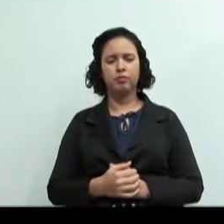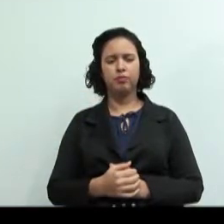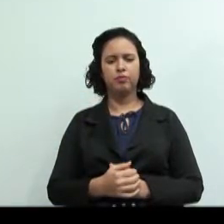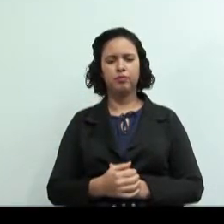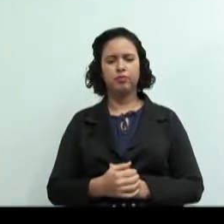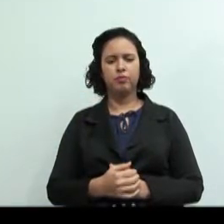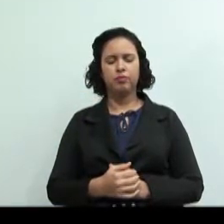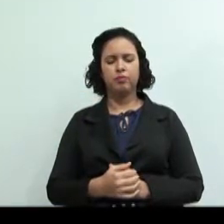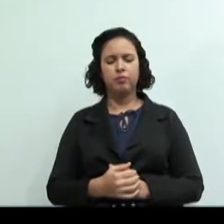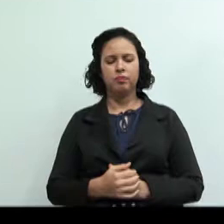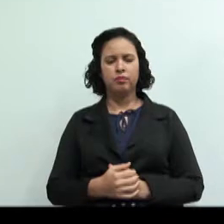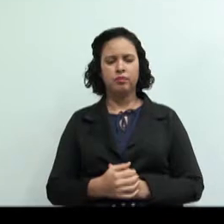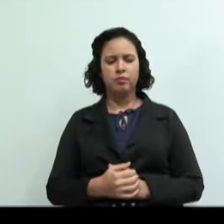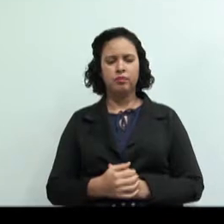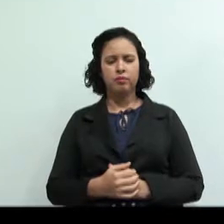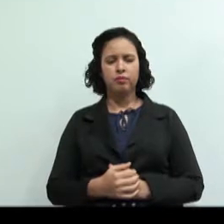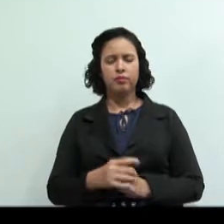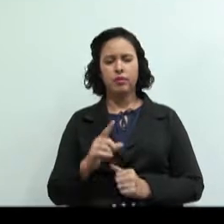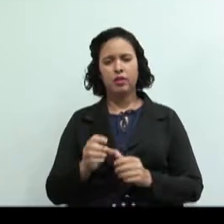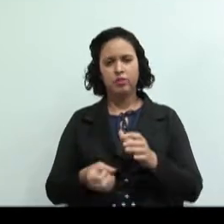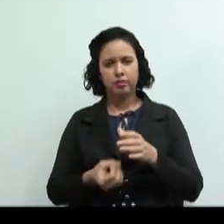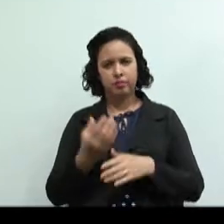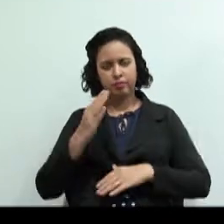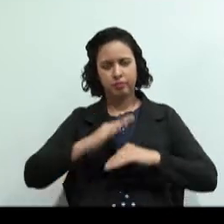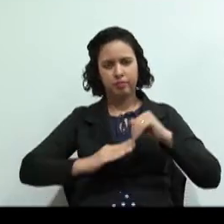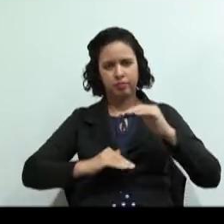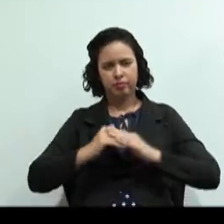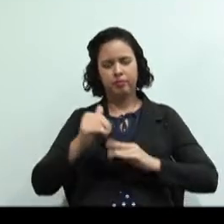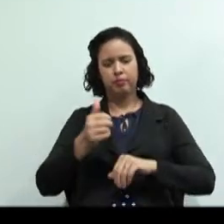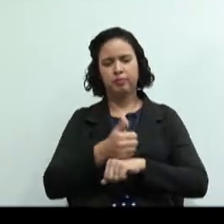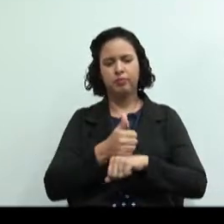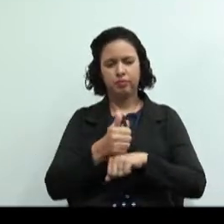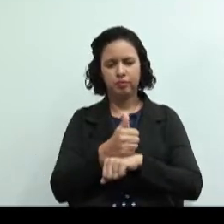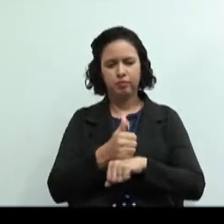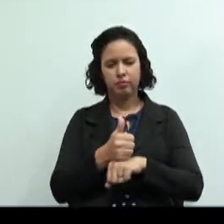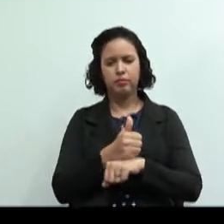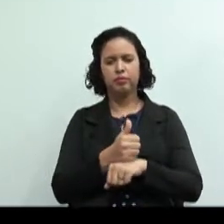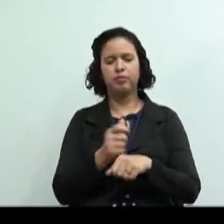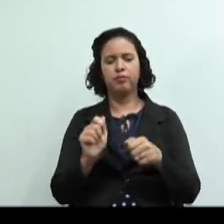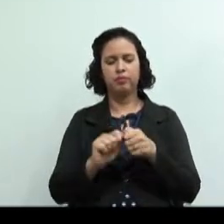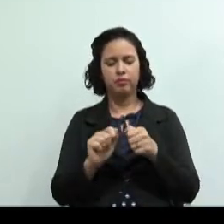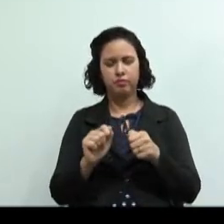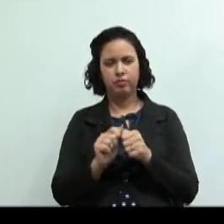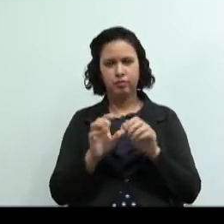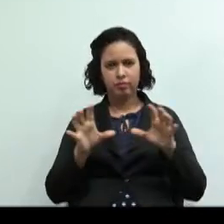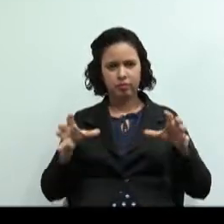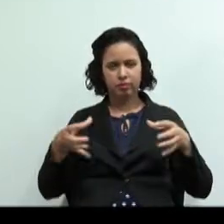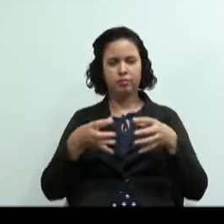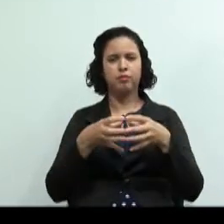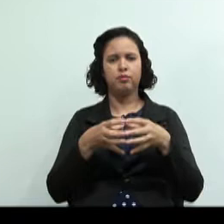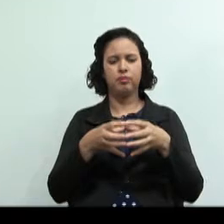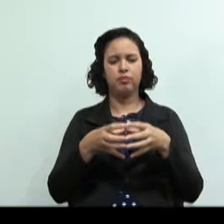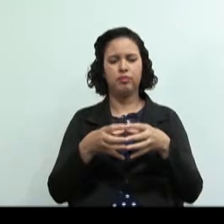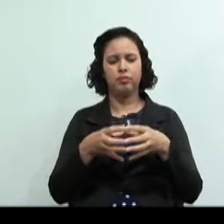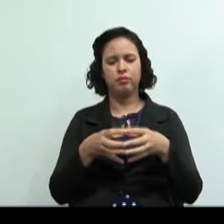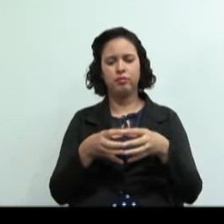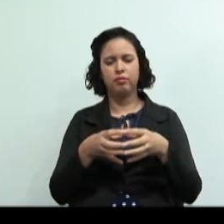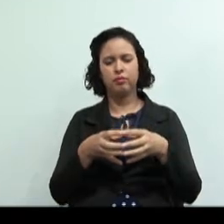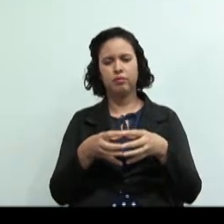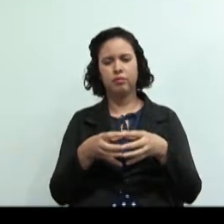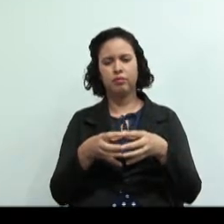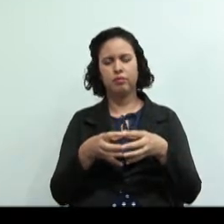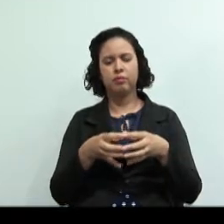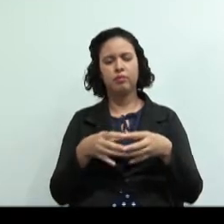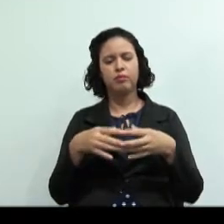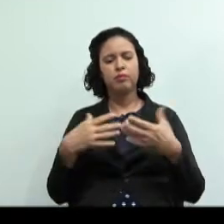em geral são formados por profissionais o mesmo ramo que realizam suas atividades coletivamente para a